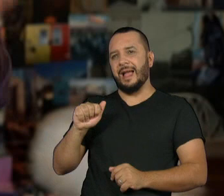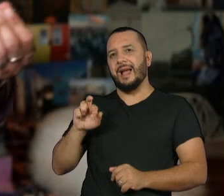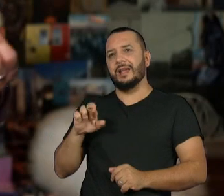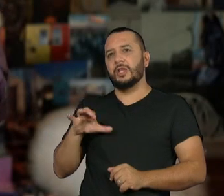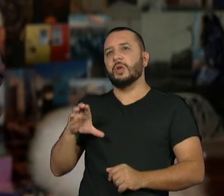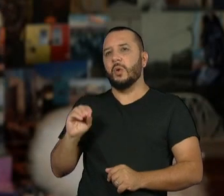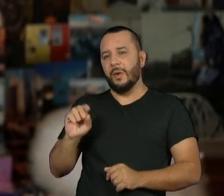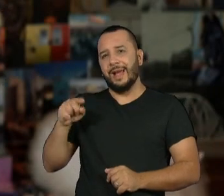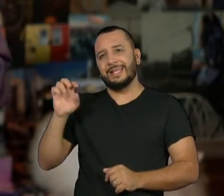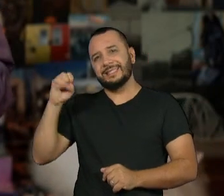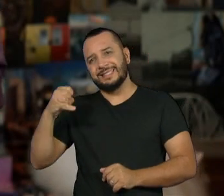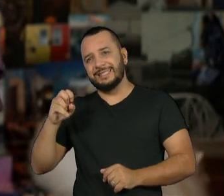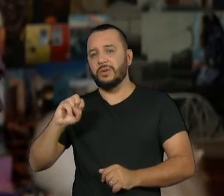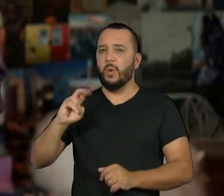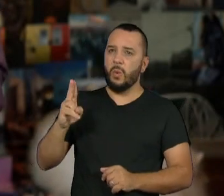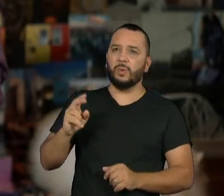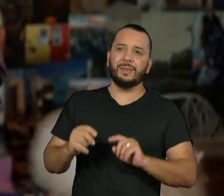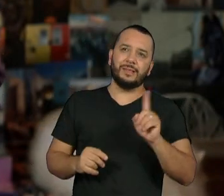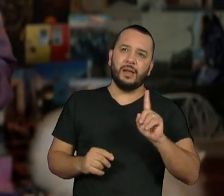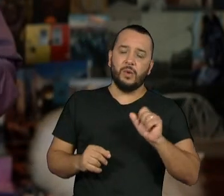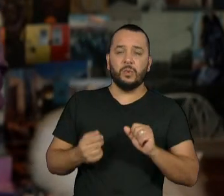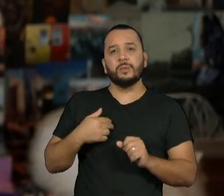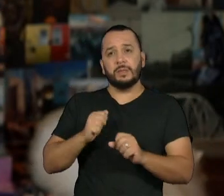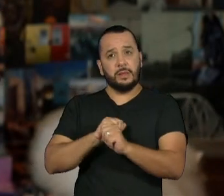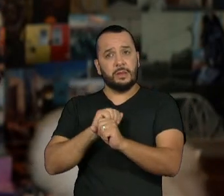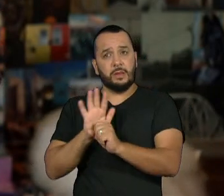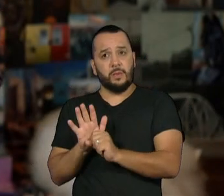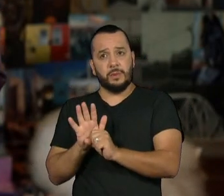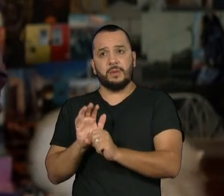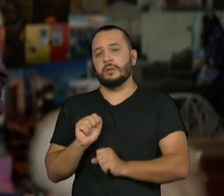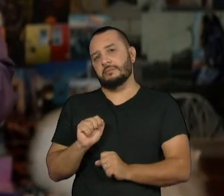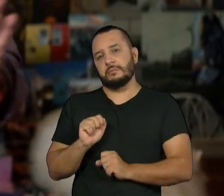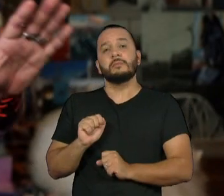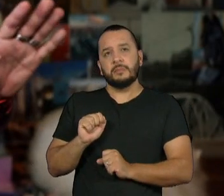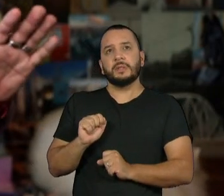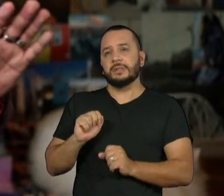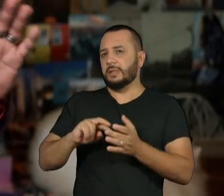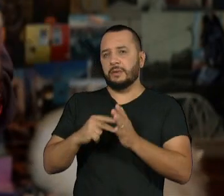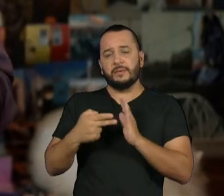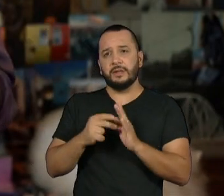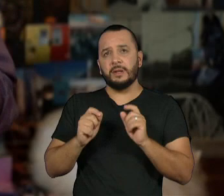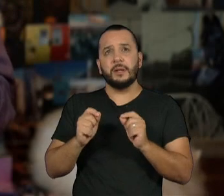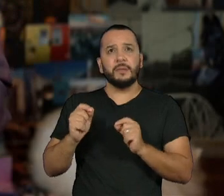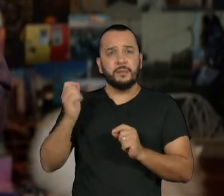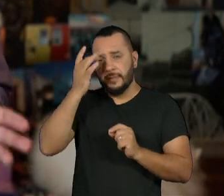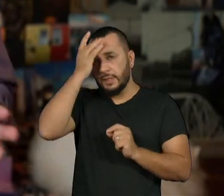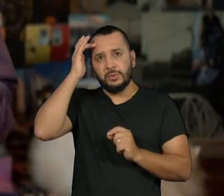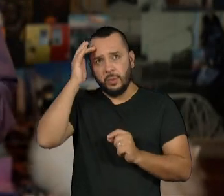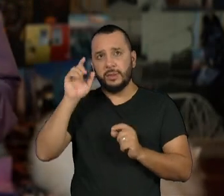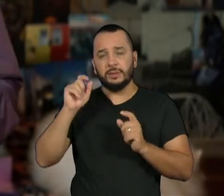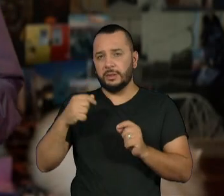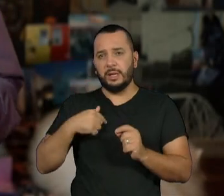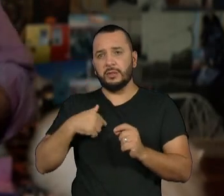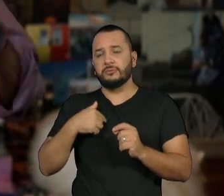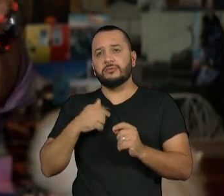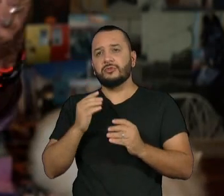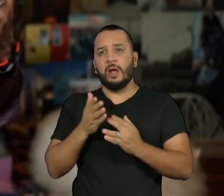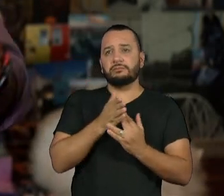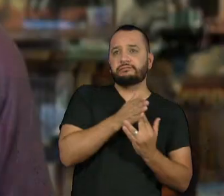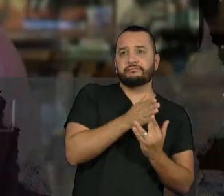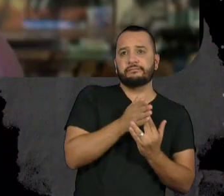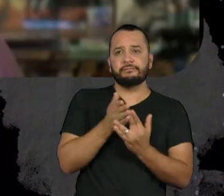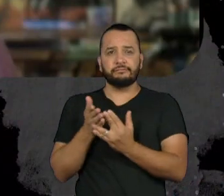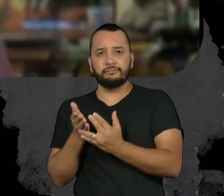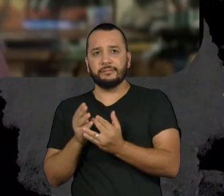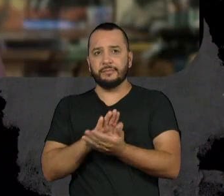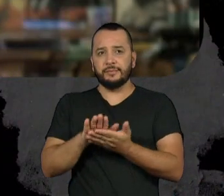e o feminino. E o não binário justamente diz respeito a essas pessoas, que não estão nem num, nem no.